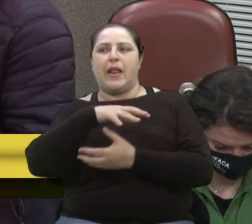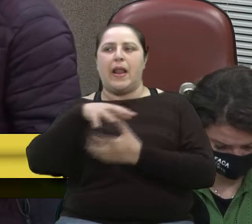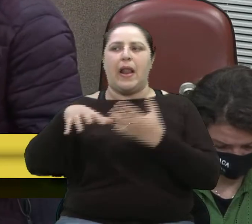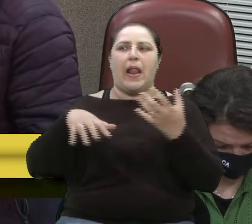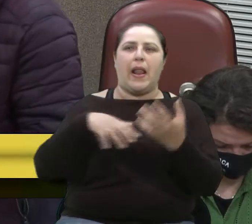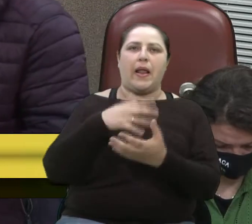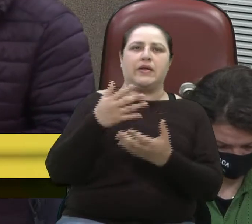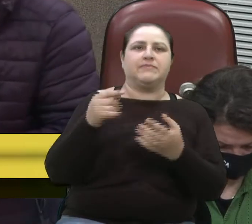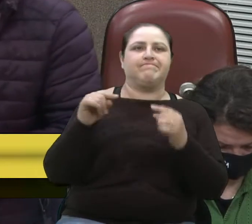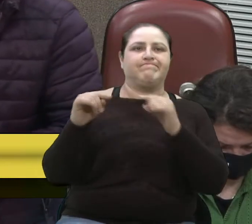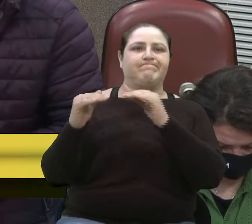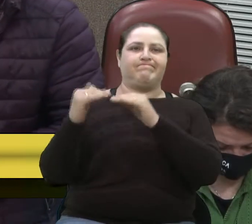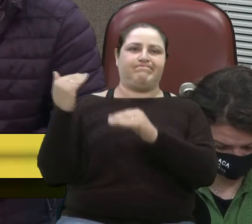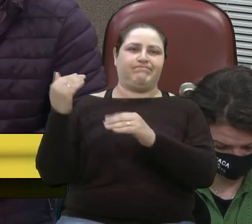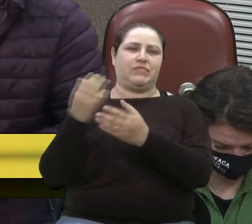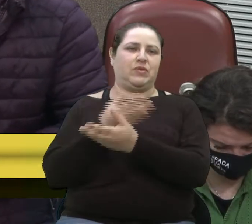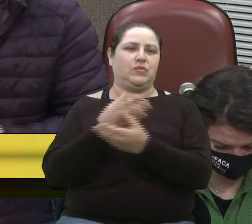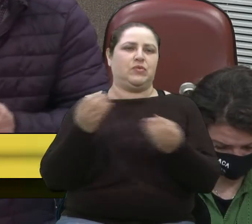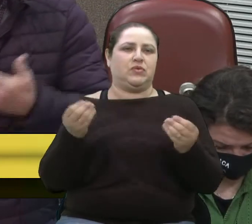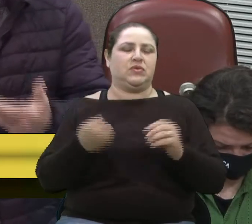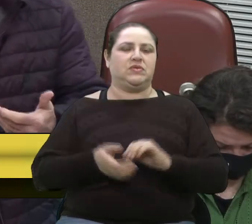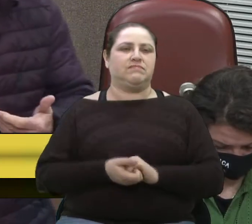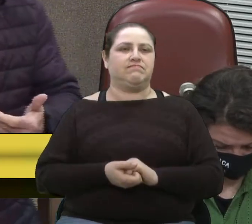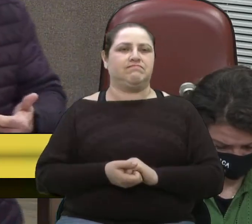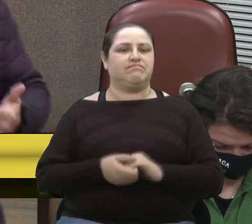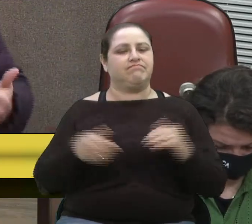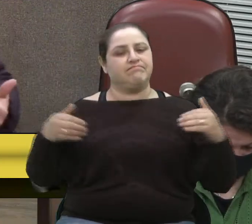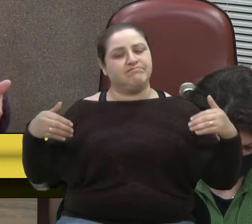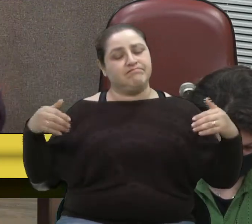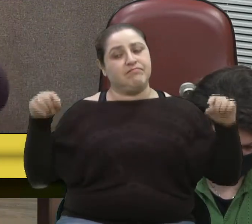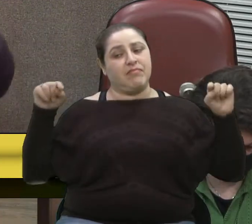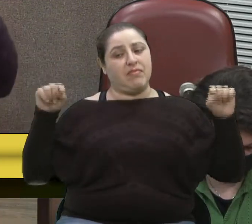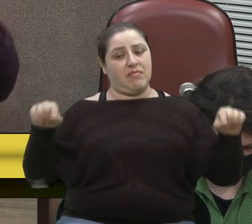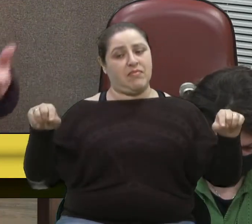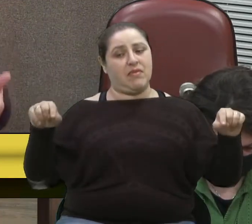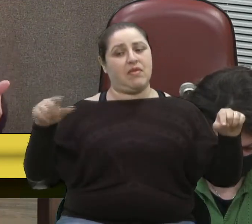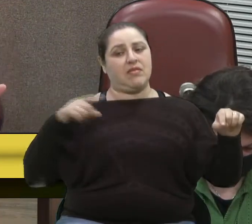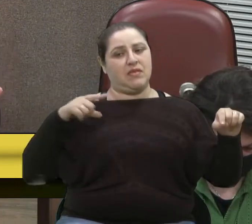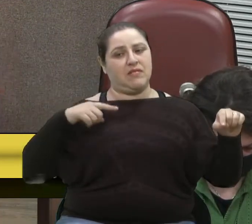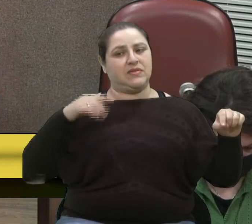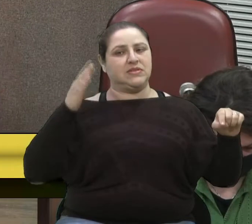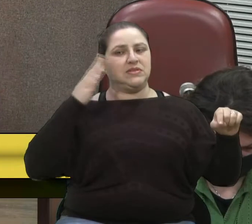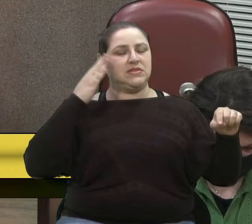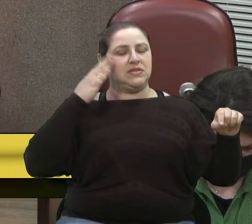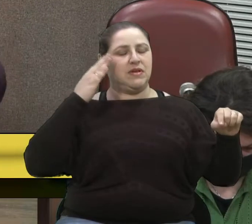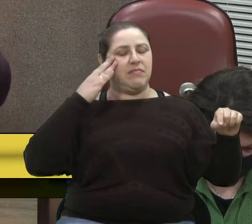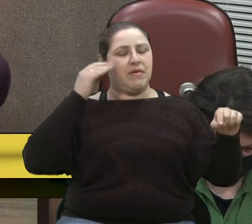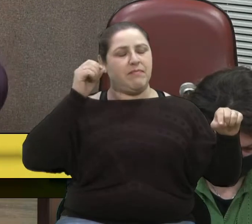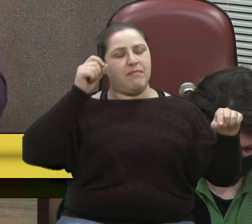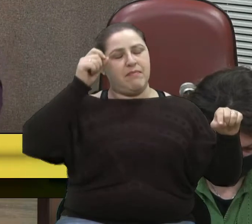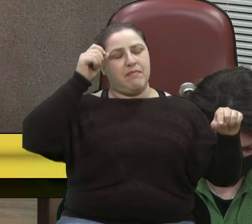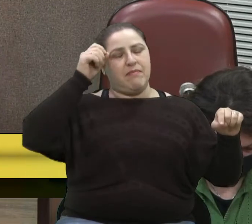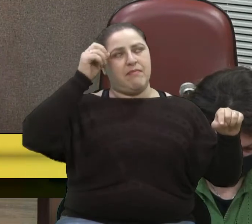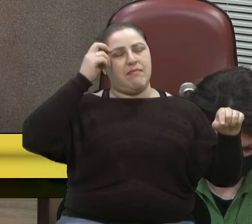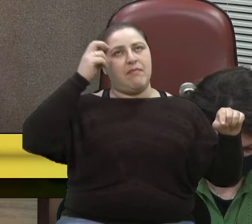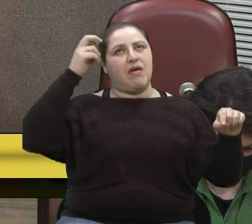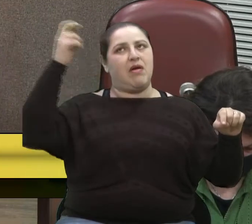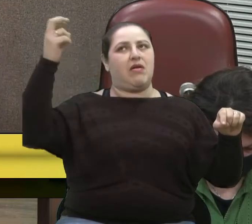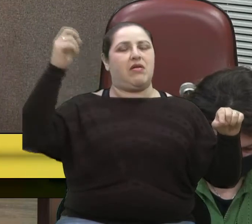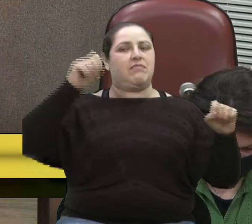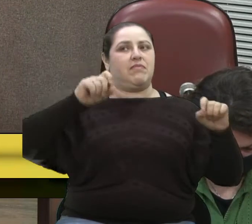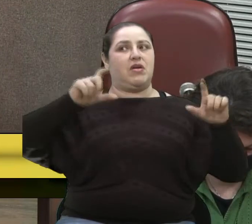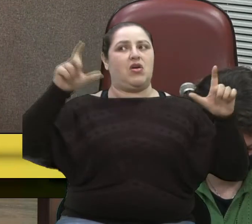divergências, mas com certeza eles tiveram um saber maior, uma inteligência maior,